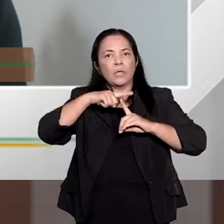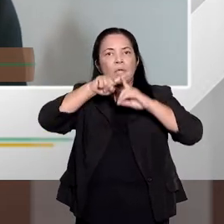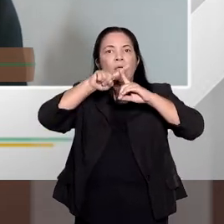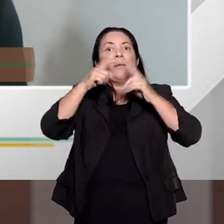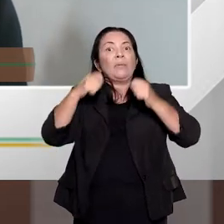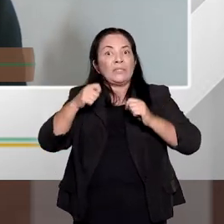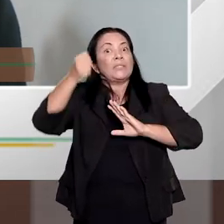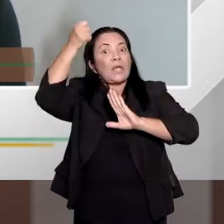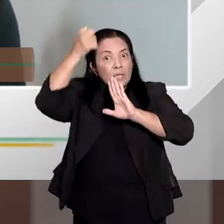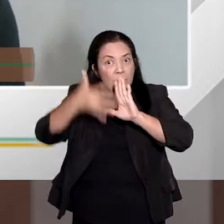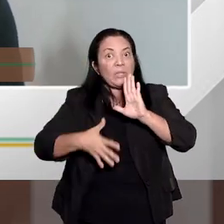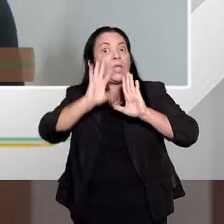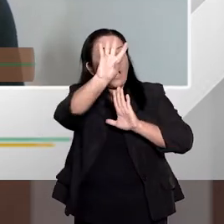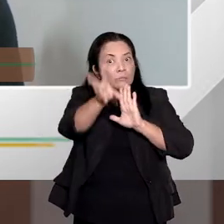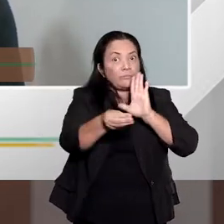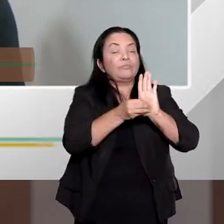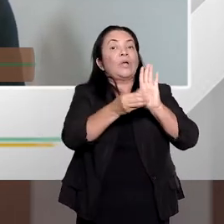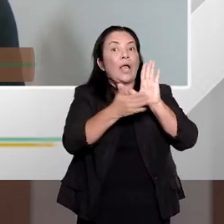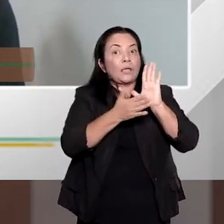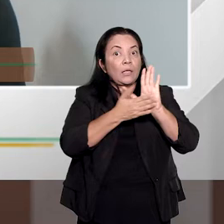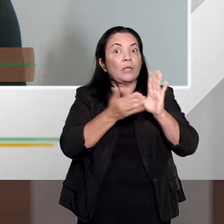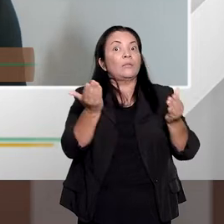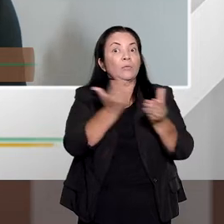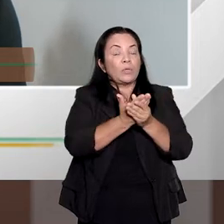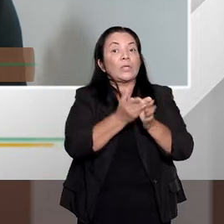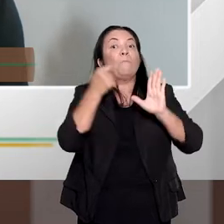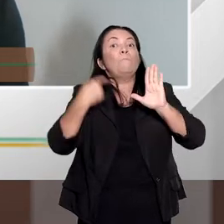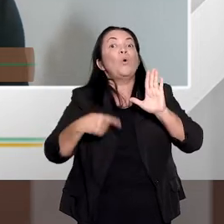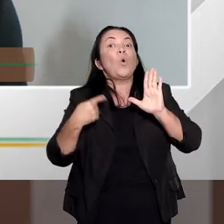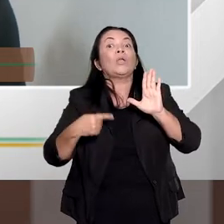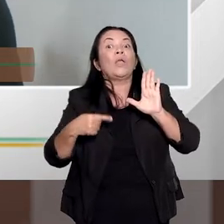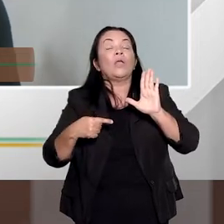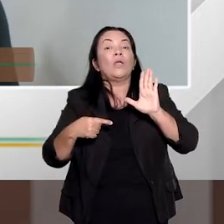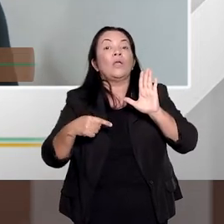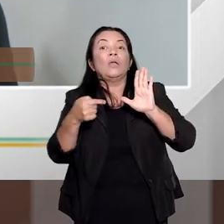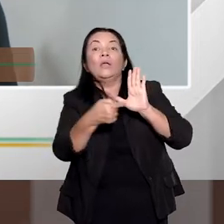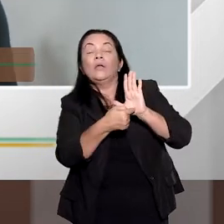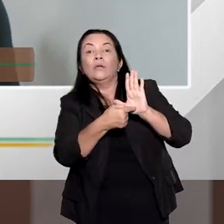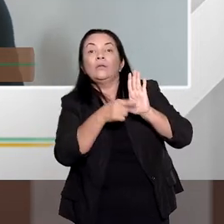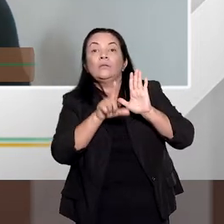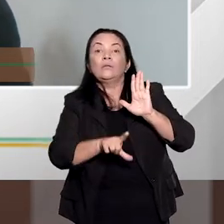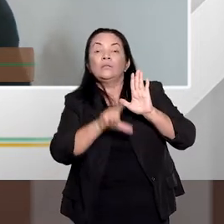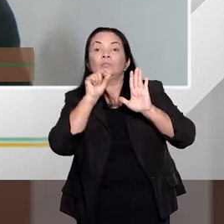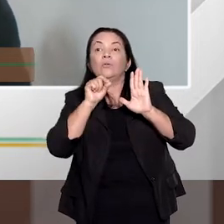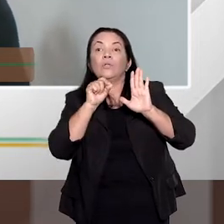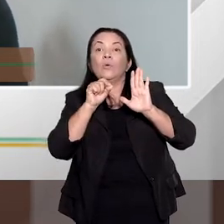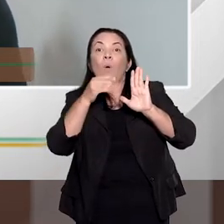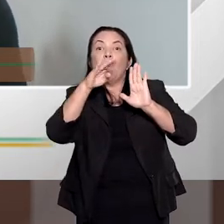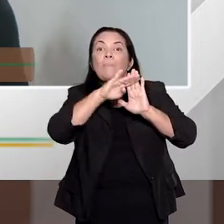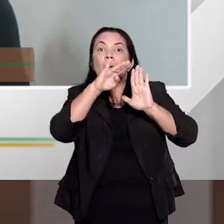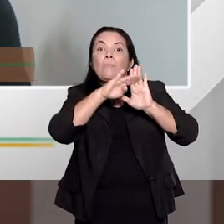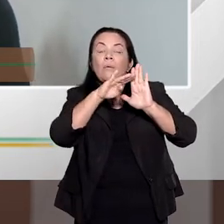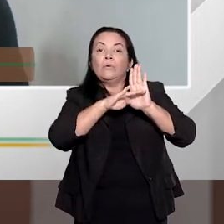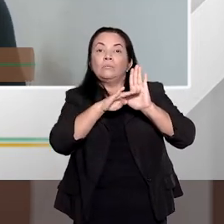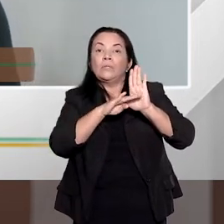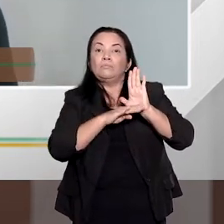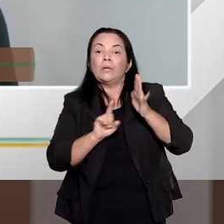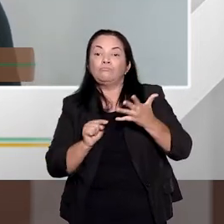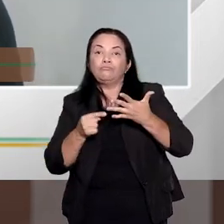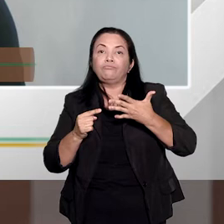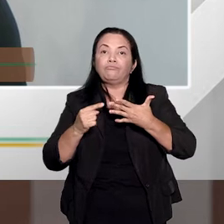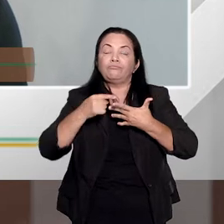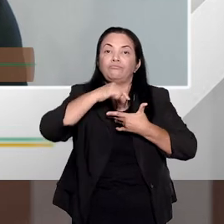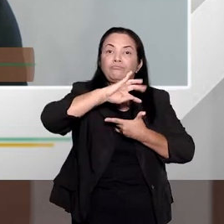que explicitar, ele tem que dizer, é claro que para o réu, para a defesa, e para o próprio Ministério Público, quais foram os critérios que